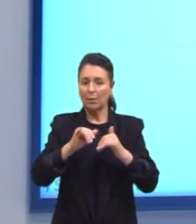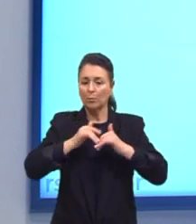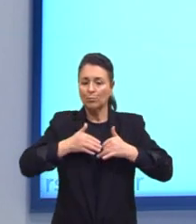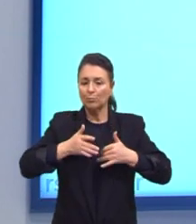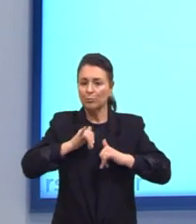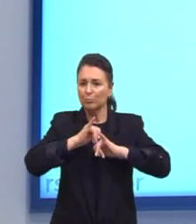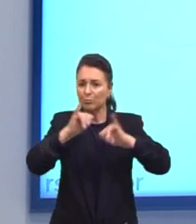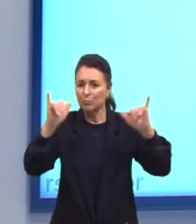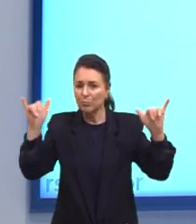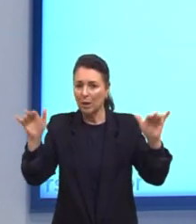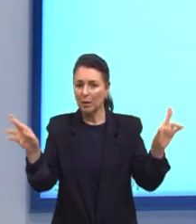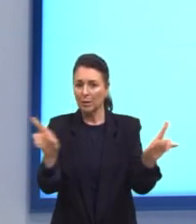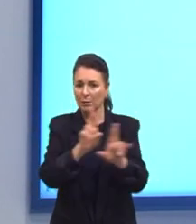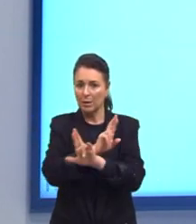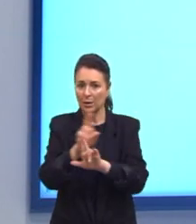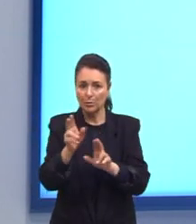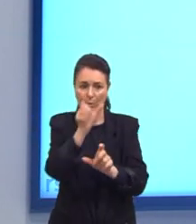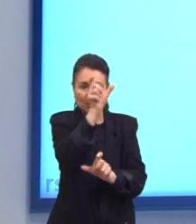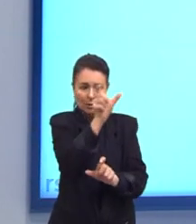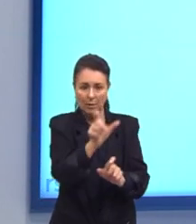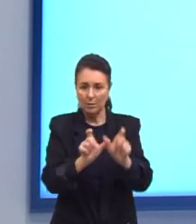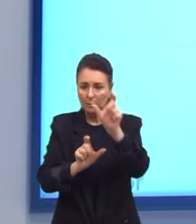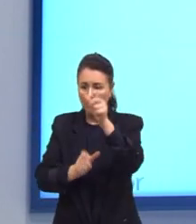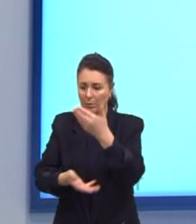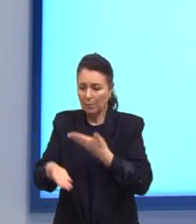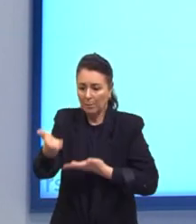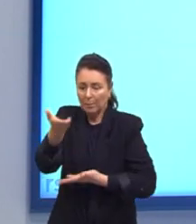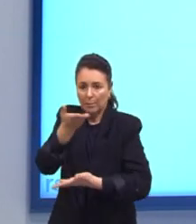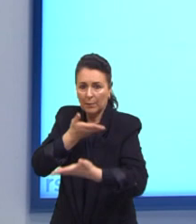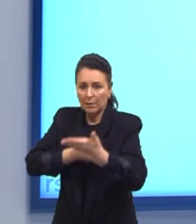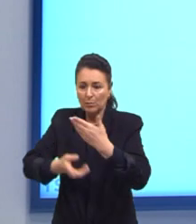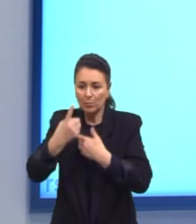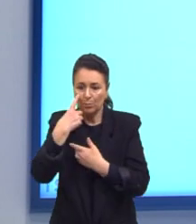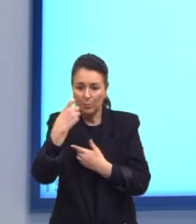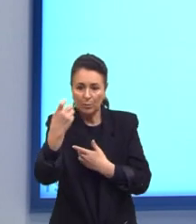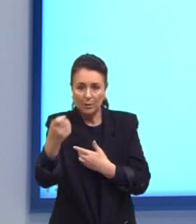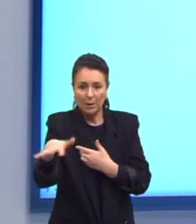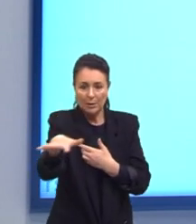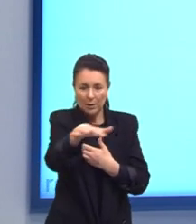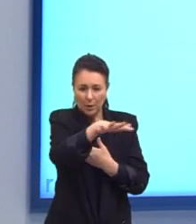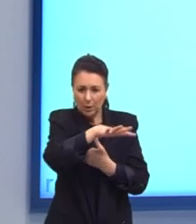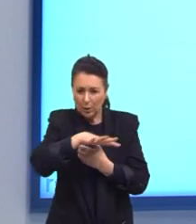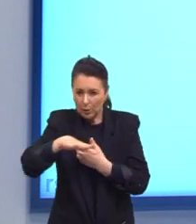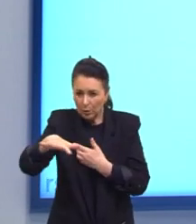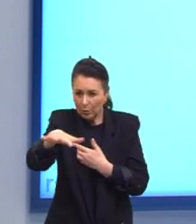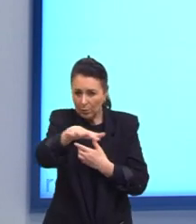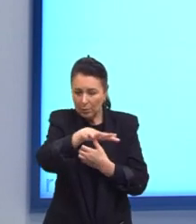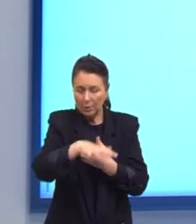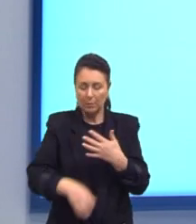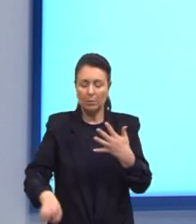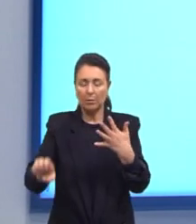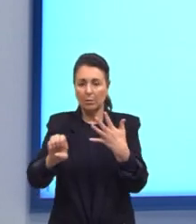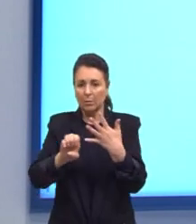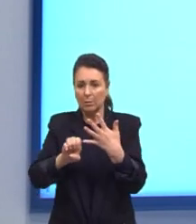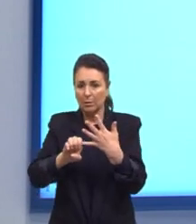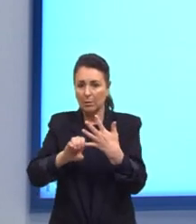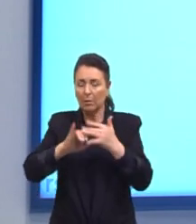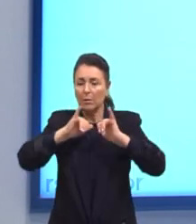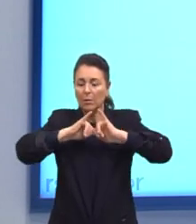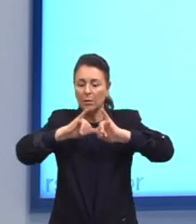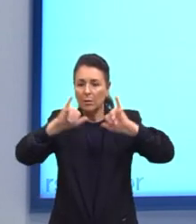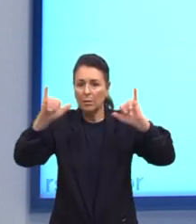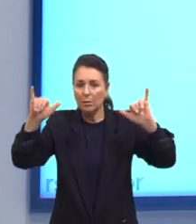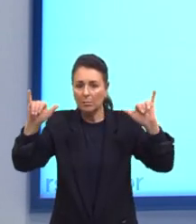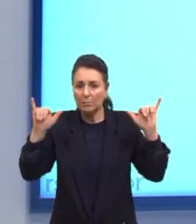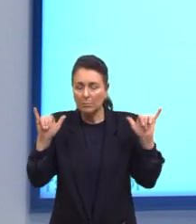Interpessoais Mediadas Por interesse De mercado Ou letra E Divulgação De